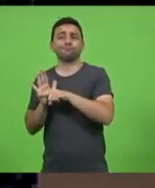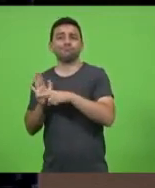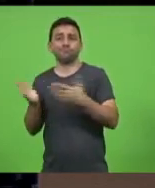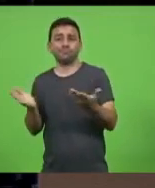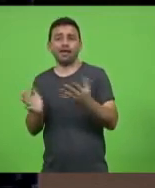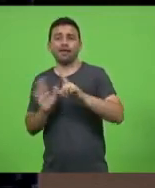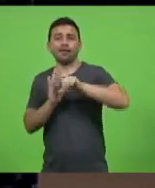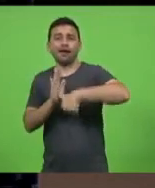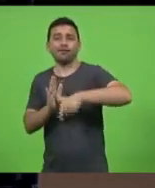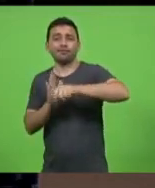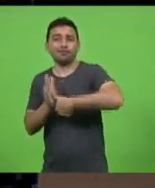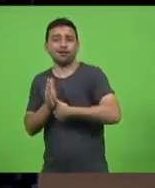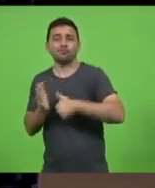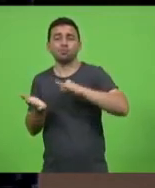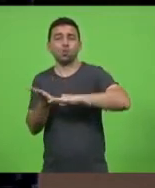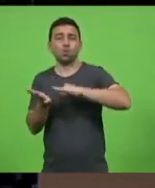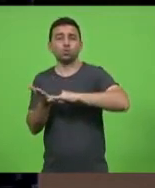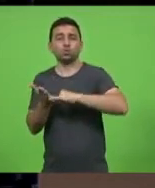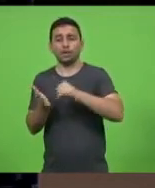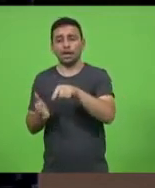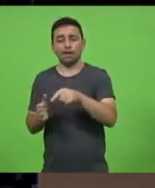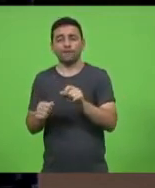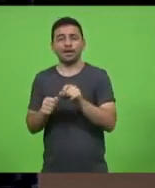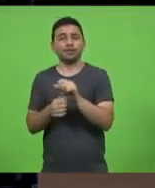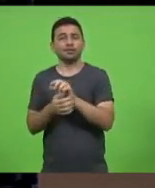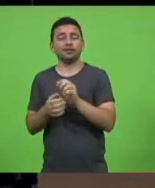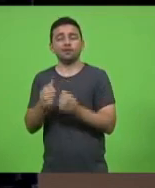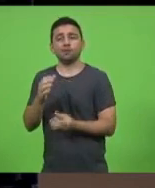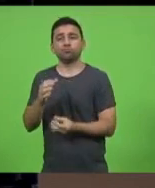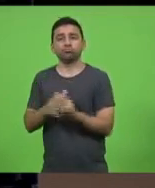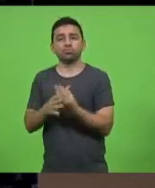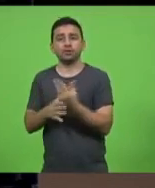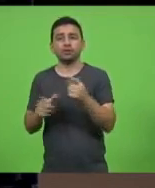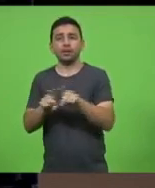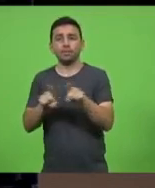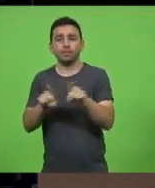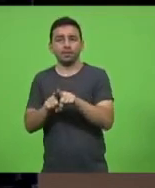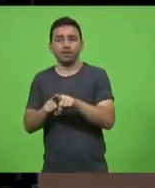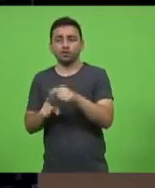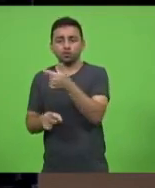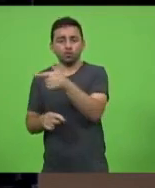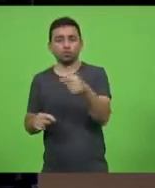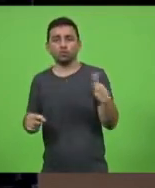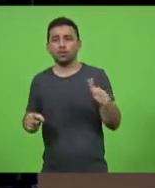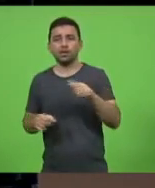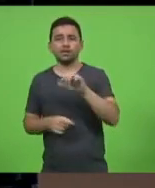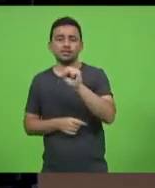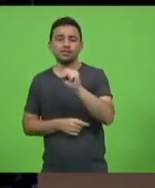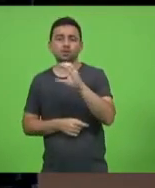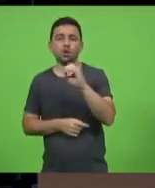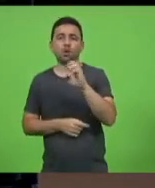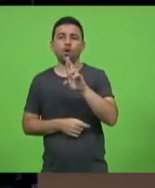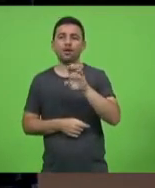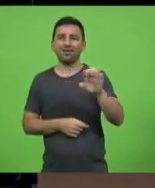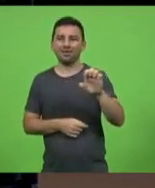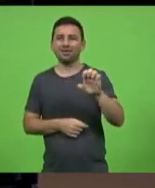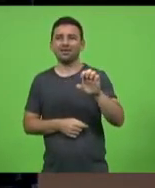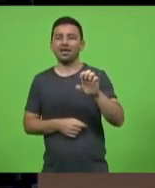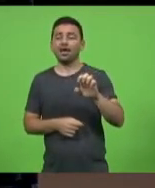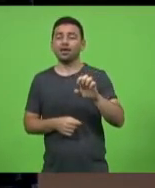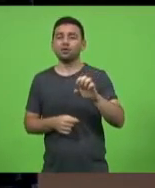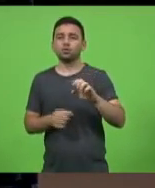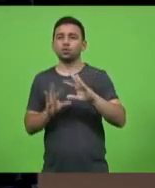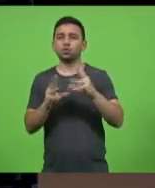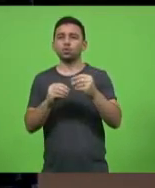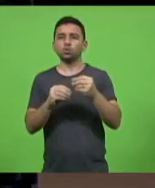atraso de imposto, ele não produziu, e o score dele não alcança. Aí, as linhas de crédito, tanto o governo federal como o governo